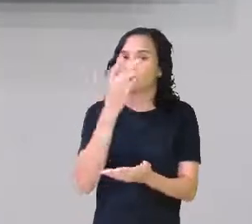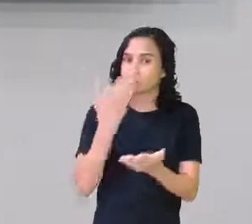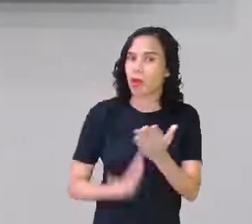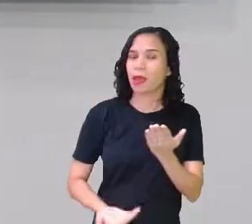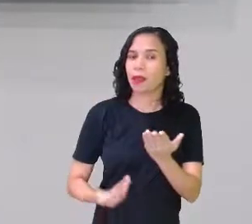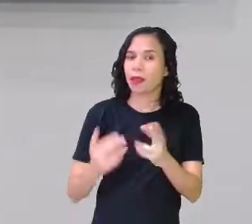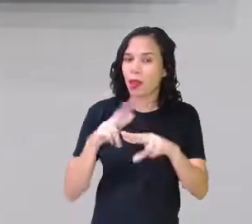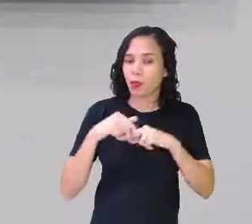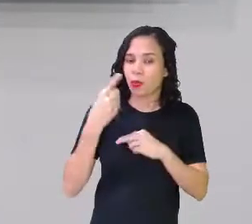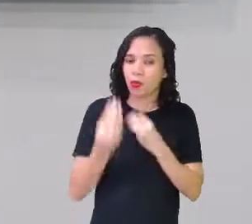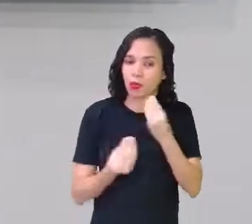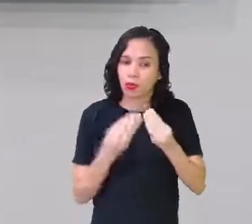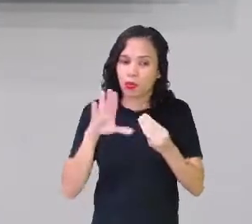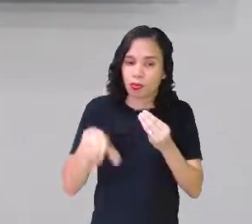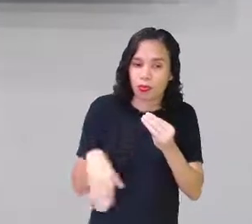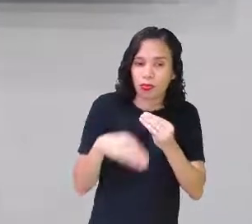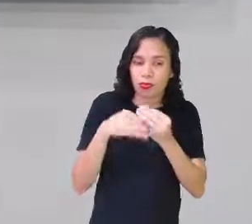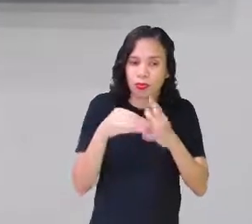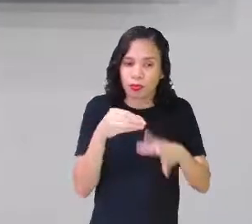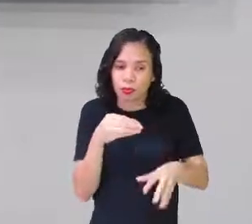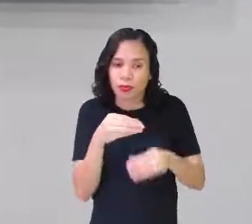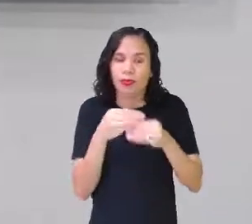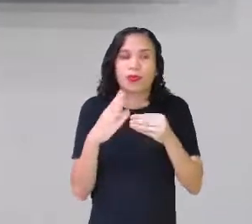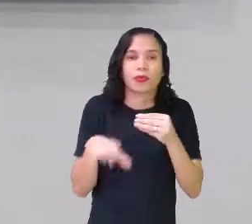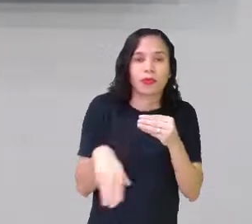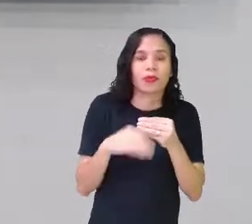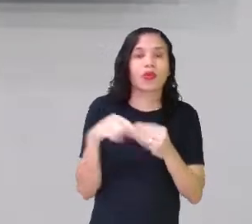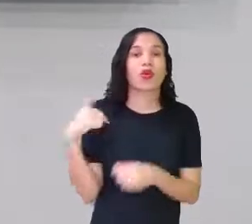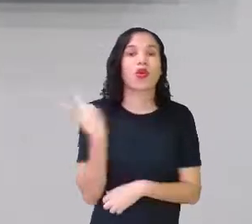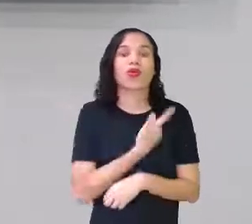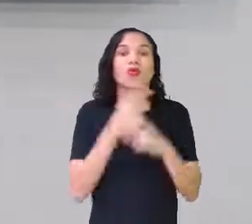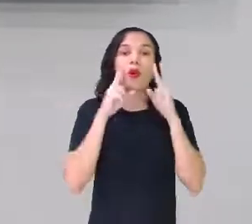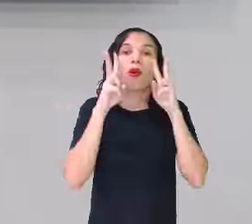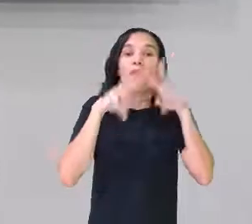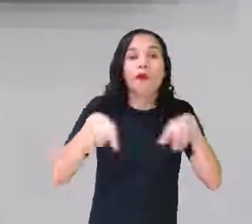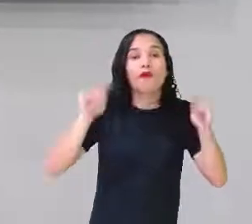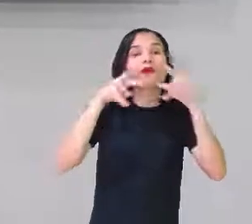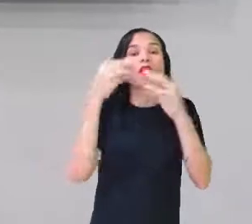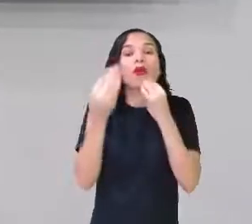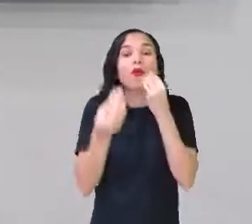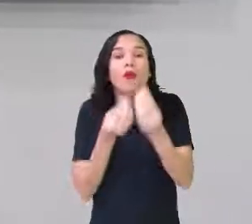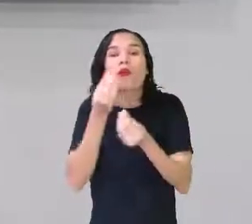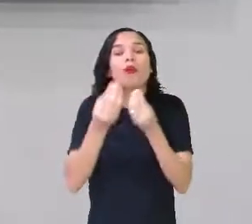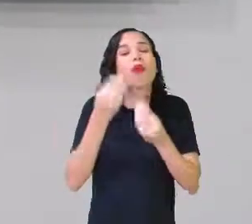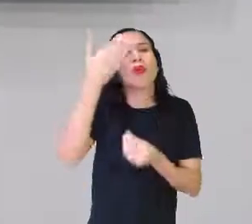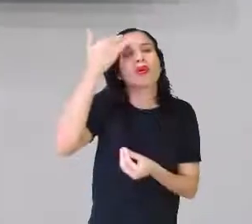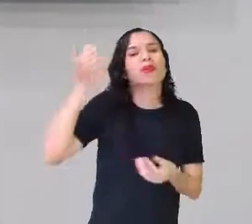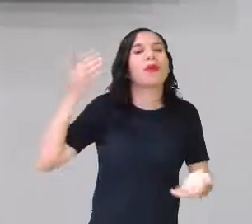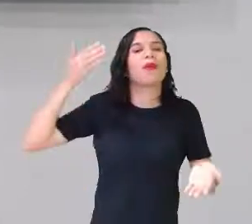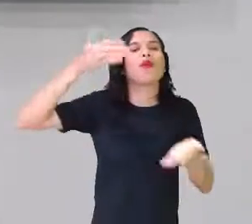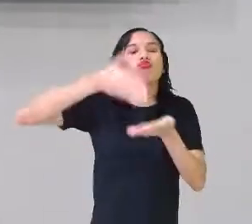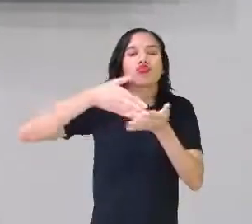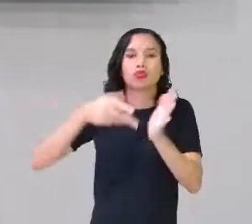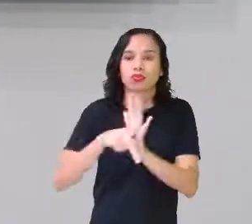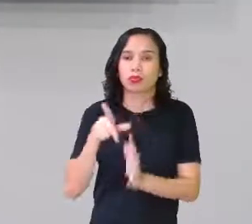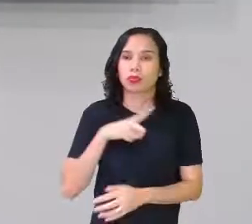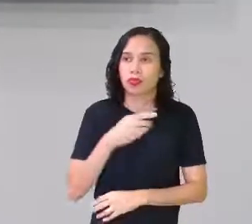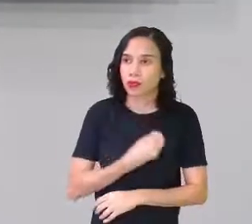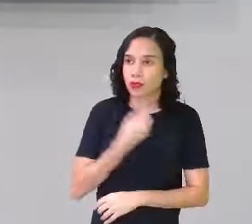porque uma complementa a outra. E nós vamos ver aqui como a gente vai saber a última sílaba. Olha,